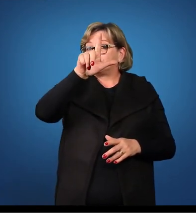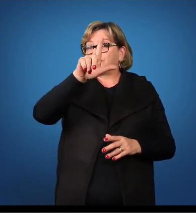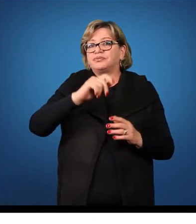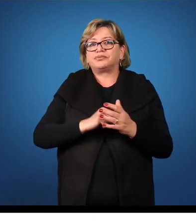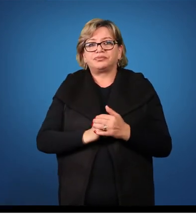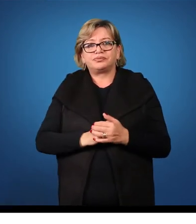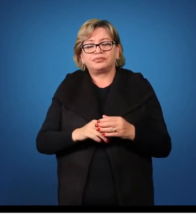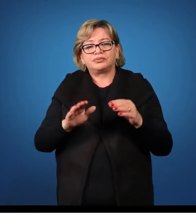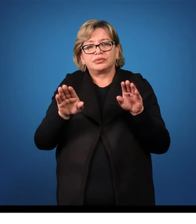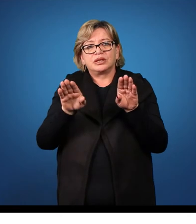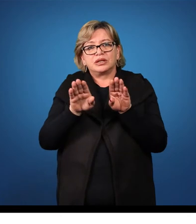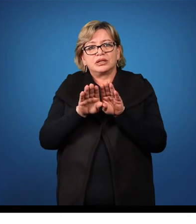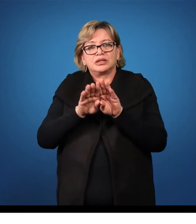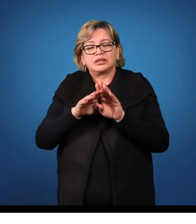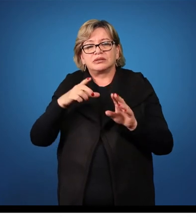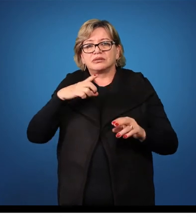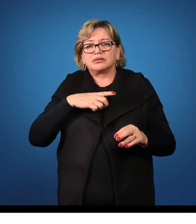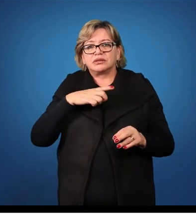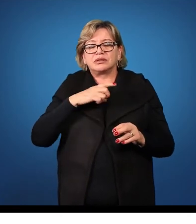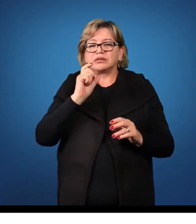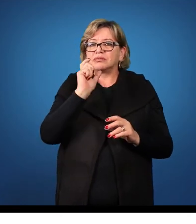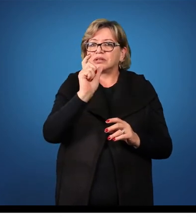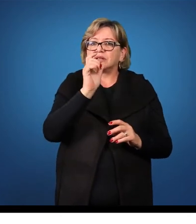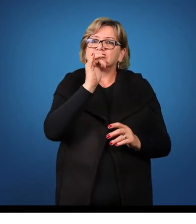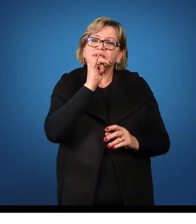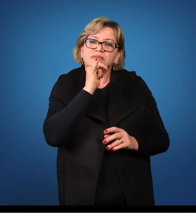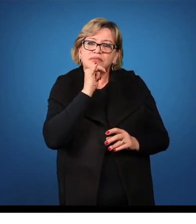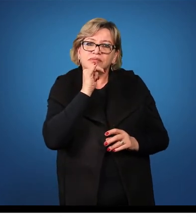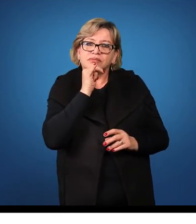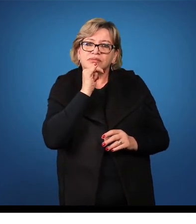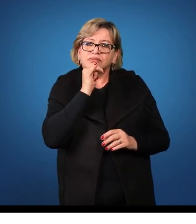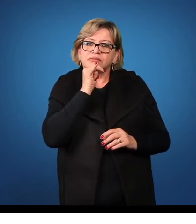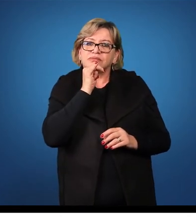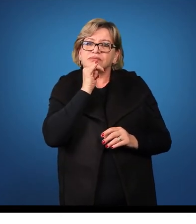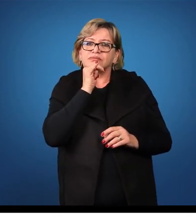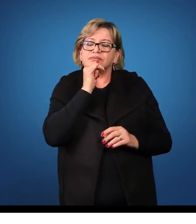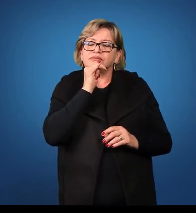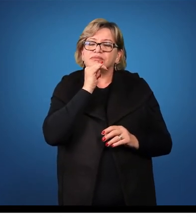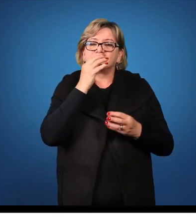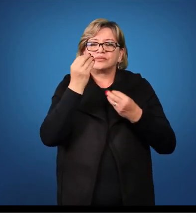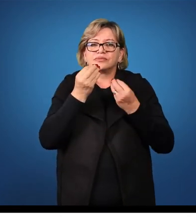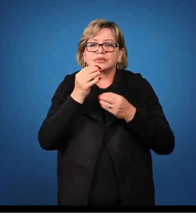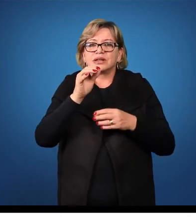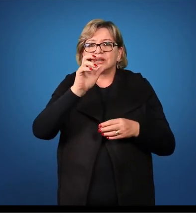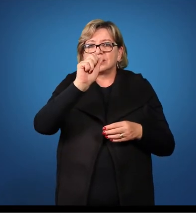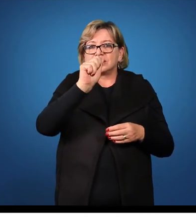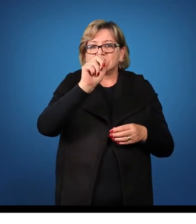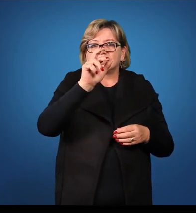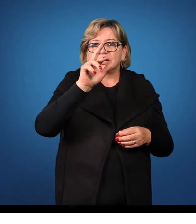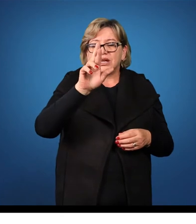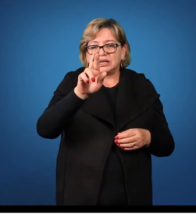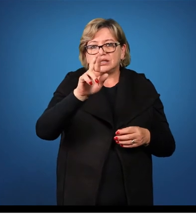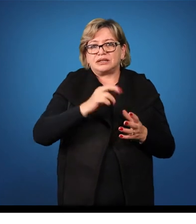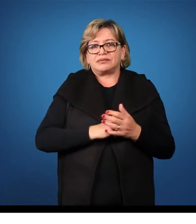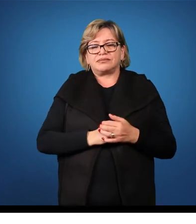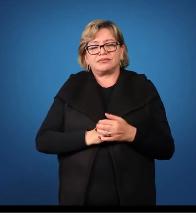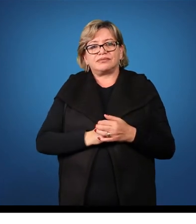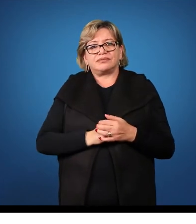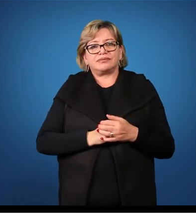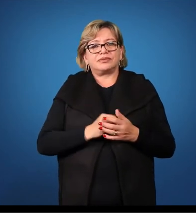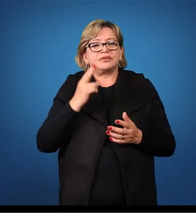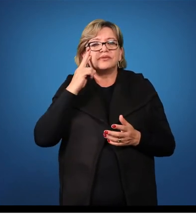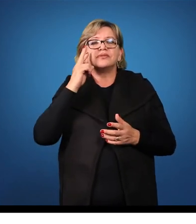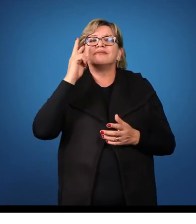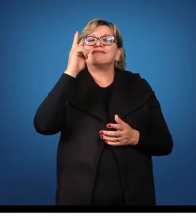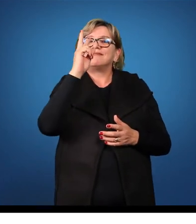E você tem a palavra, por exemplo, ARS,